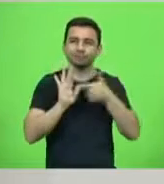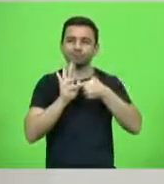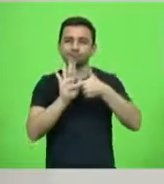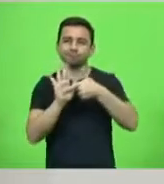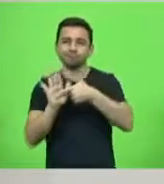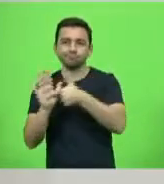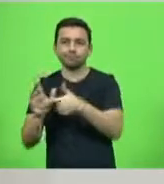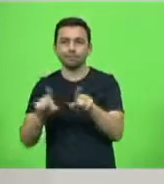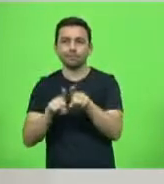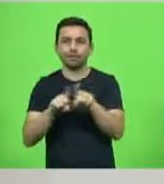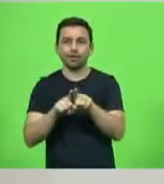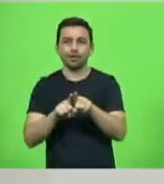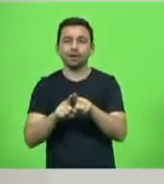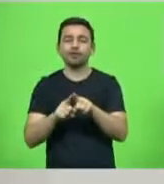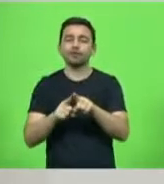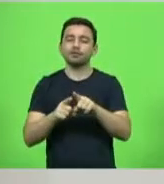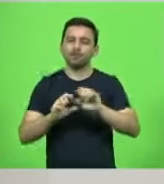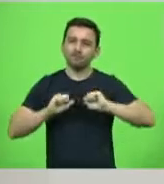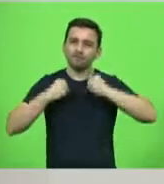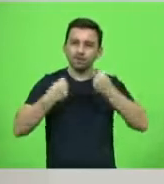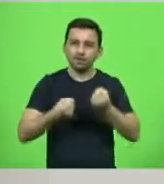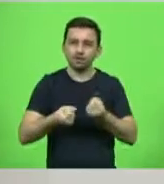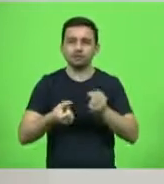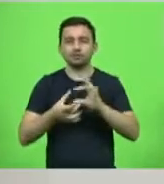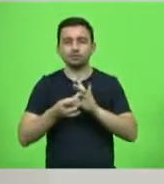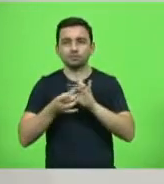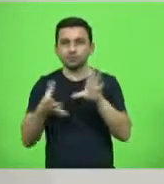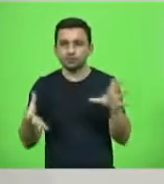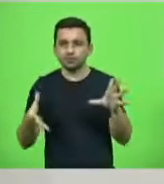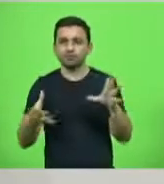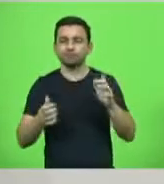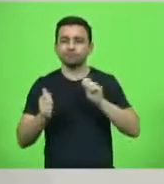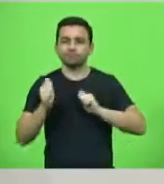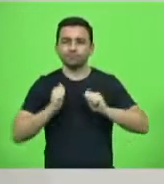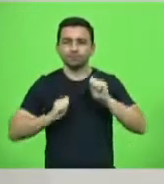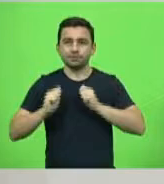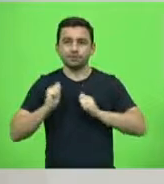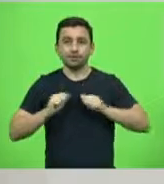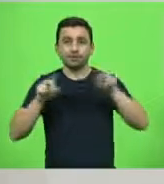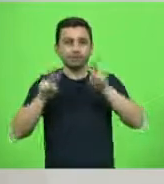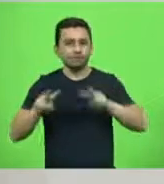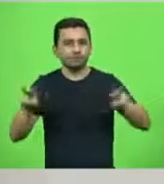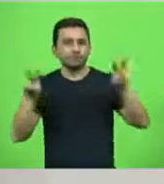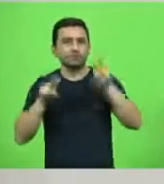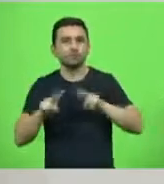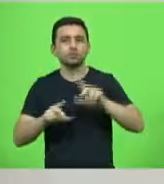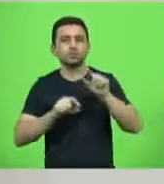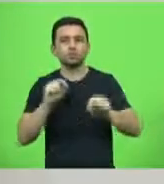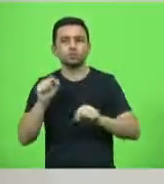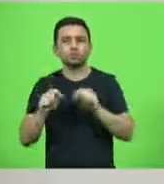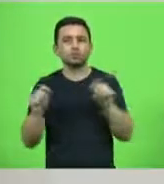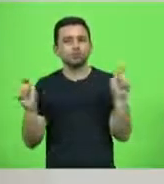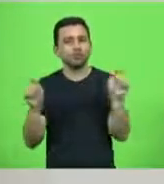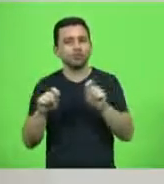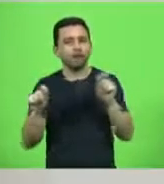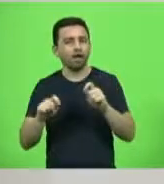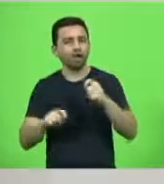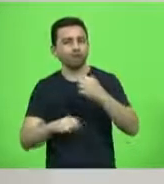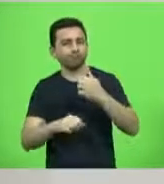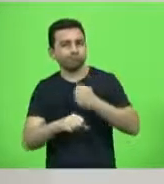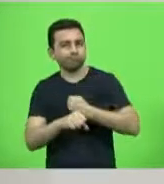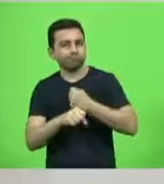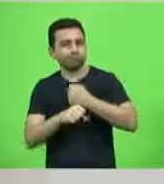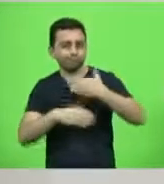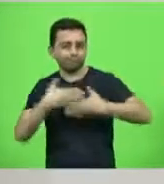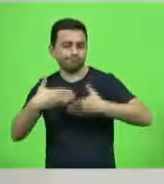defesa da democracia, cheias de esperança e com uma visão muito concreta do que podemos reconstruir no nosso